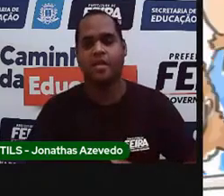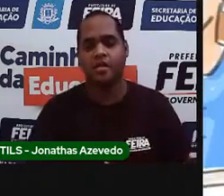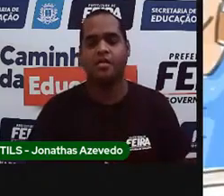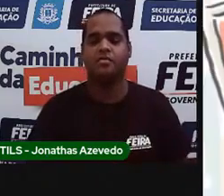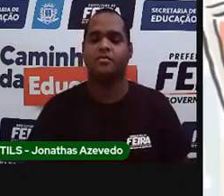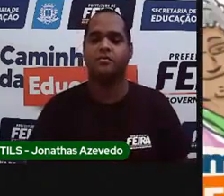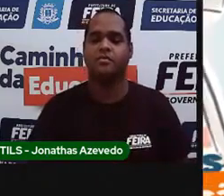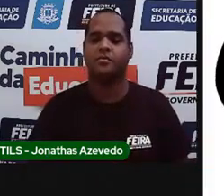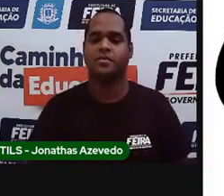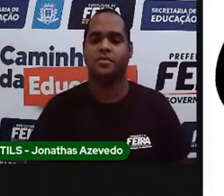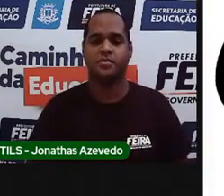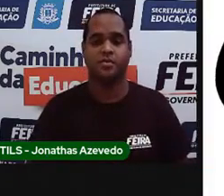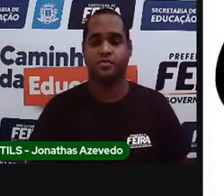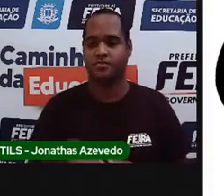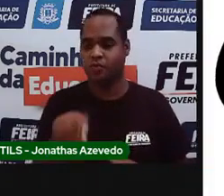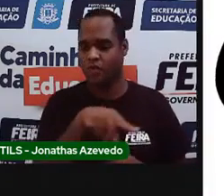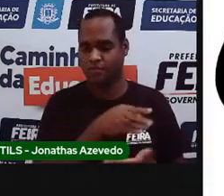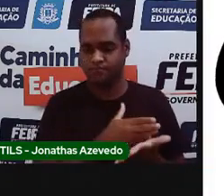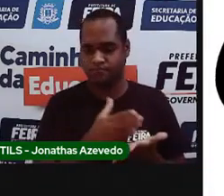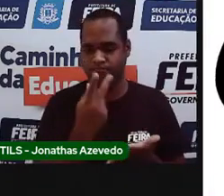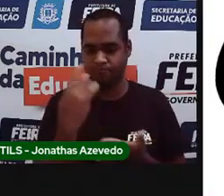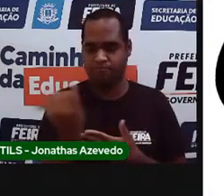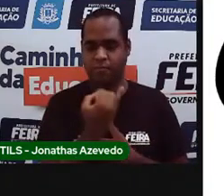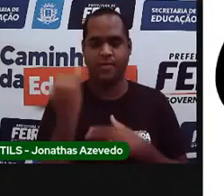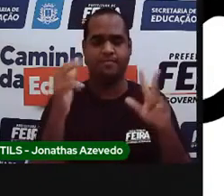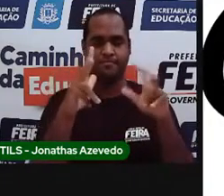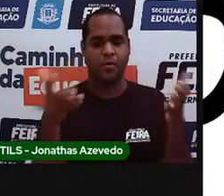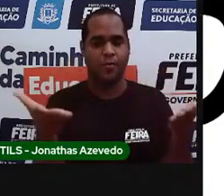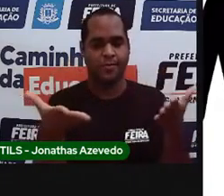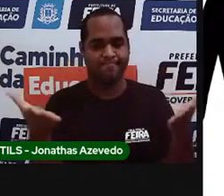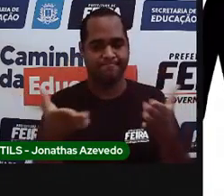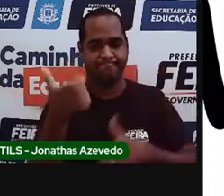Vamos começar o assunto de hoje.